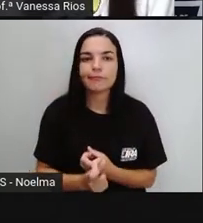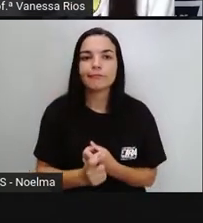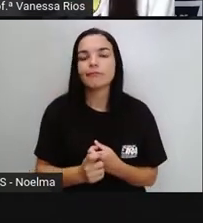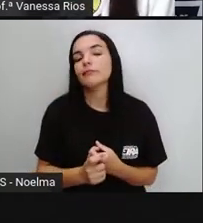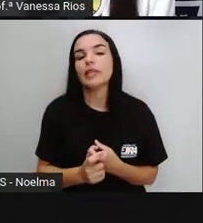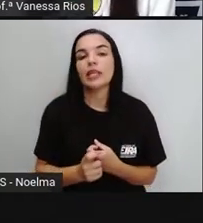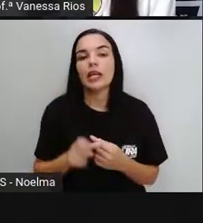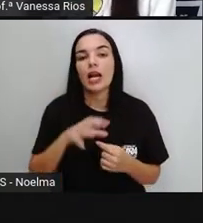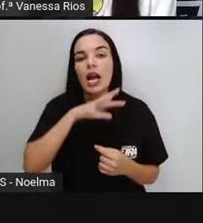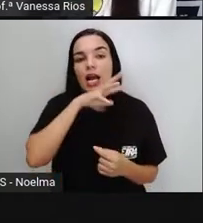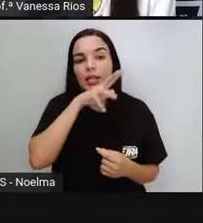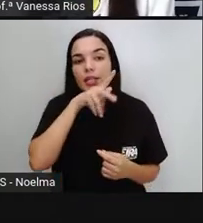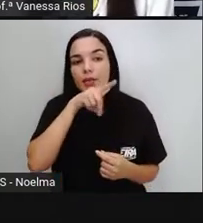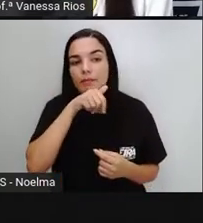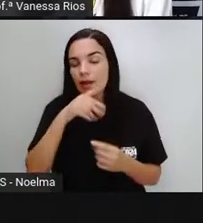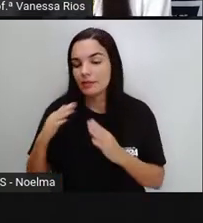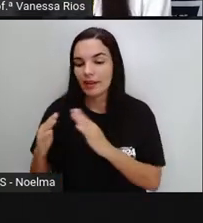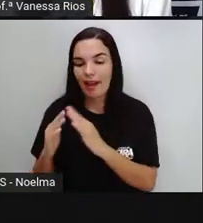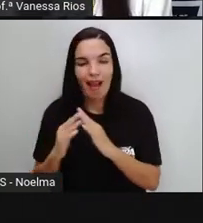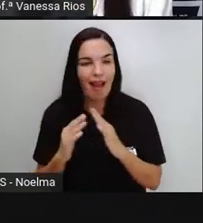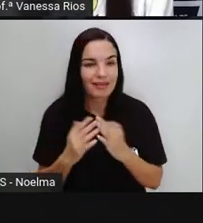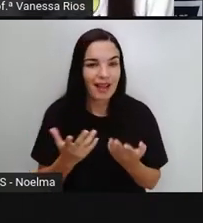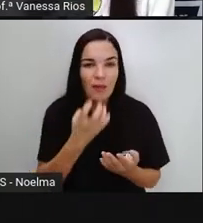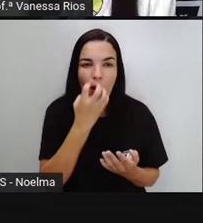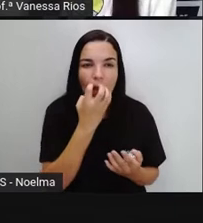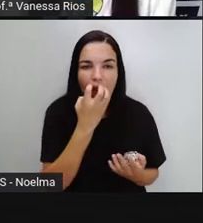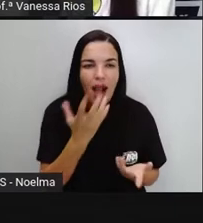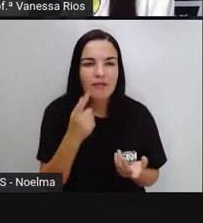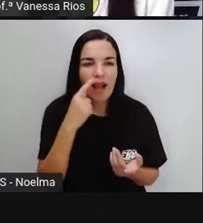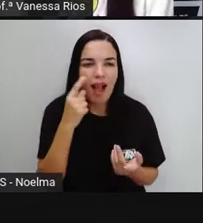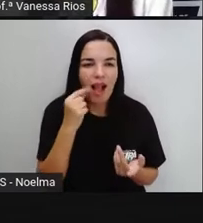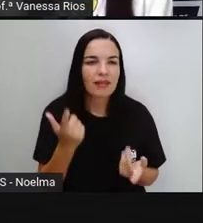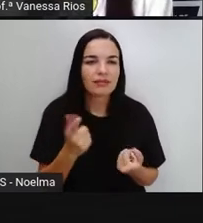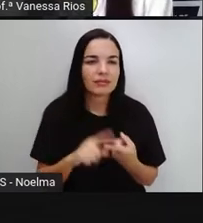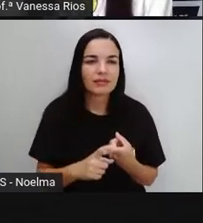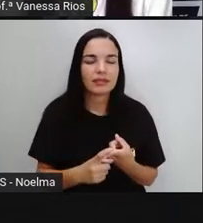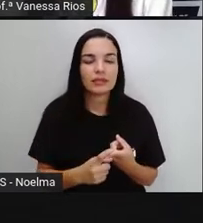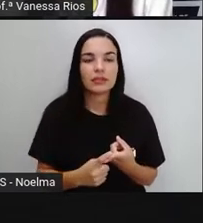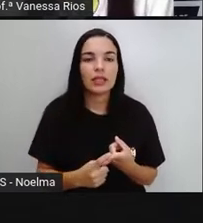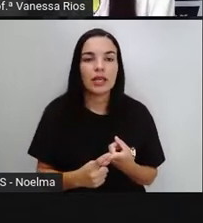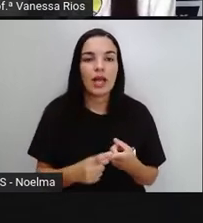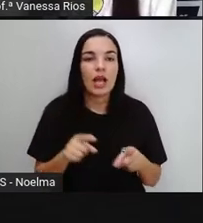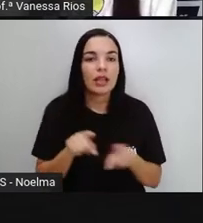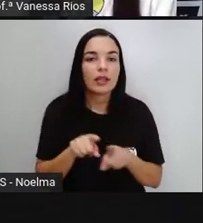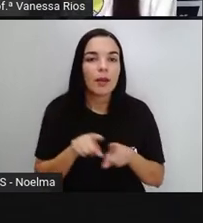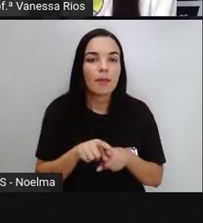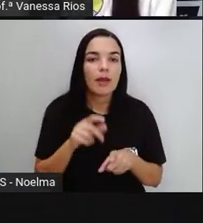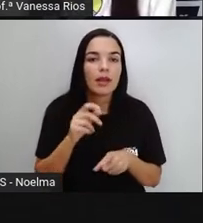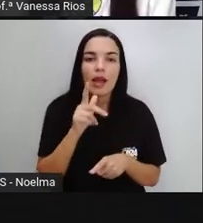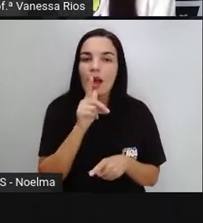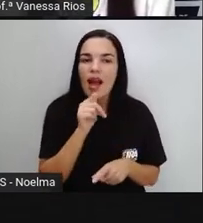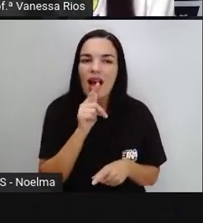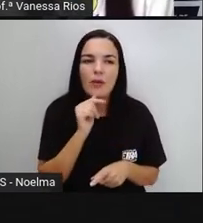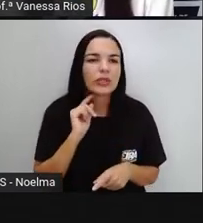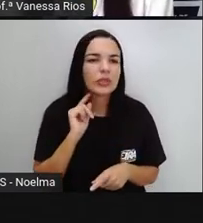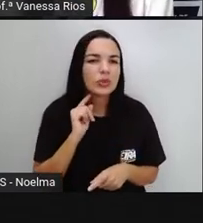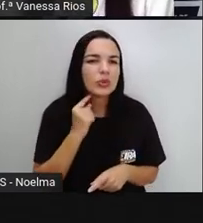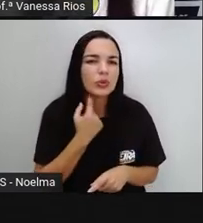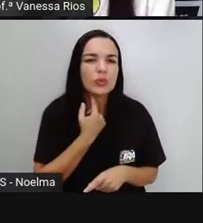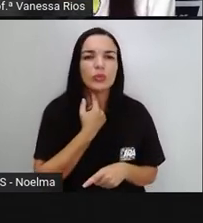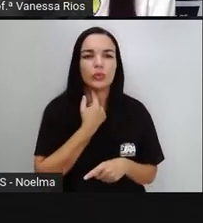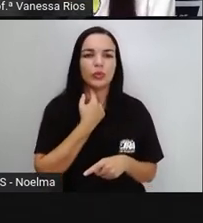mas animais caseiros, insetos, pássaros, ratos, pescados, água